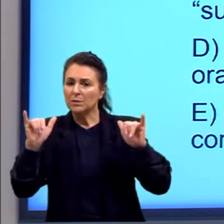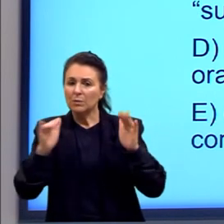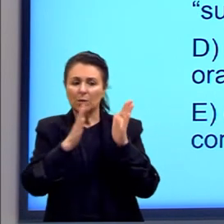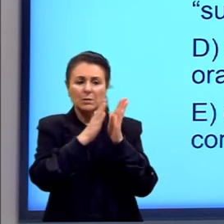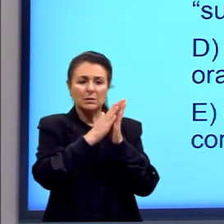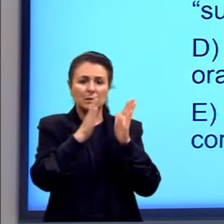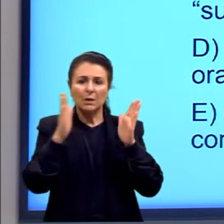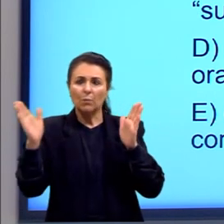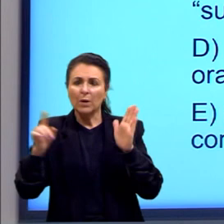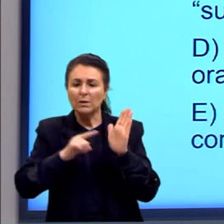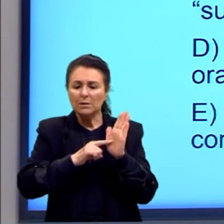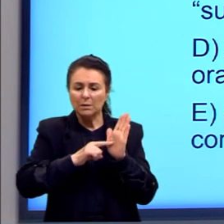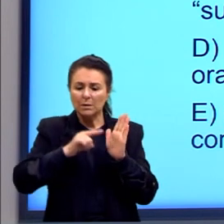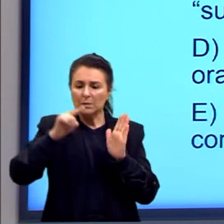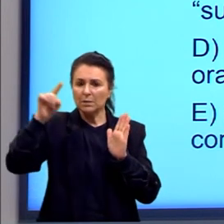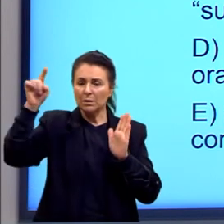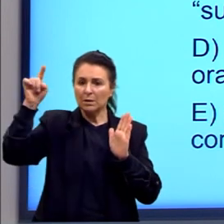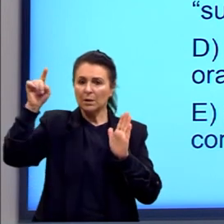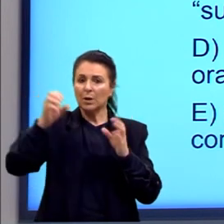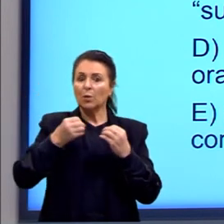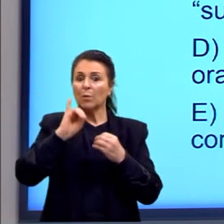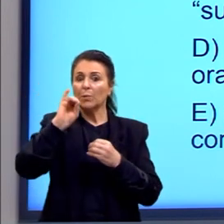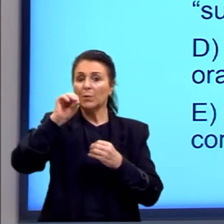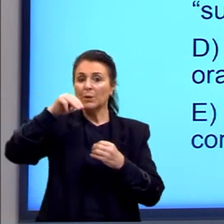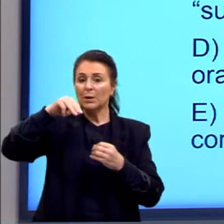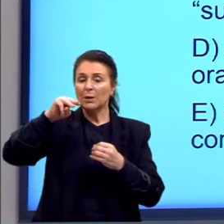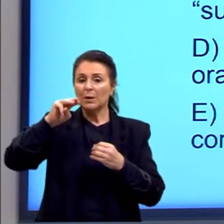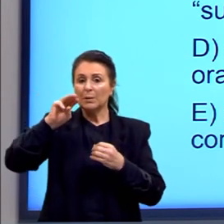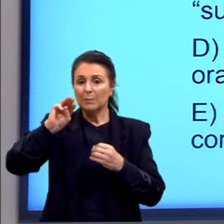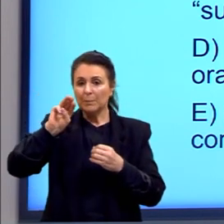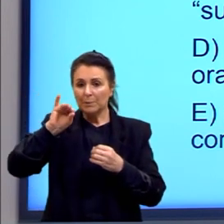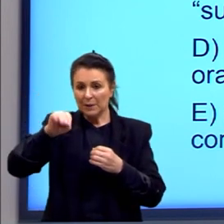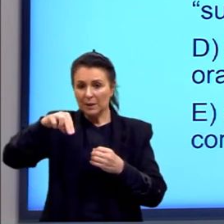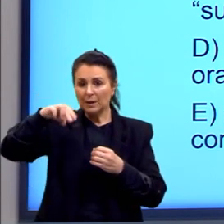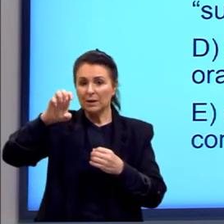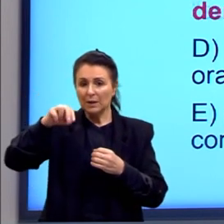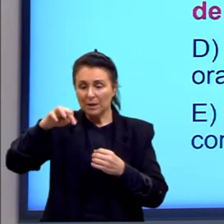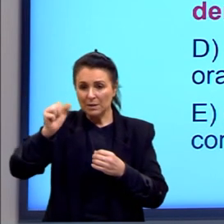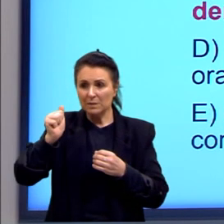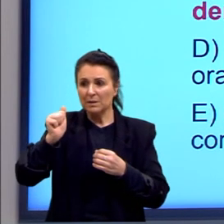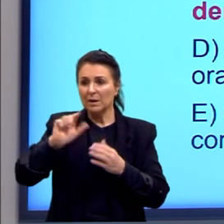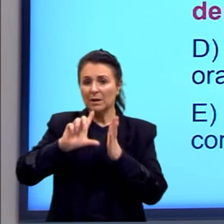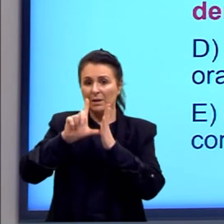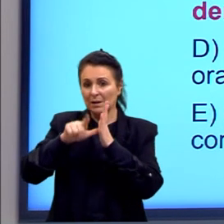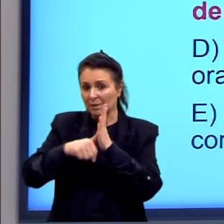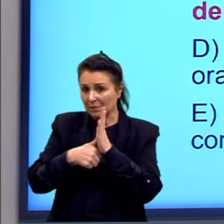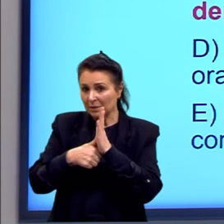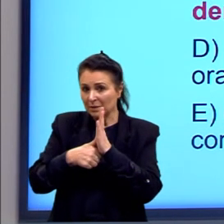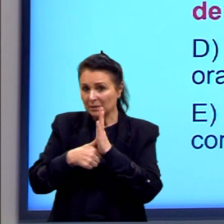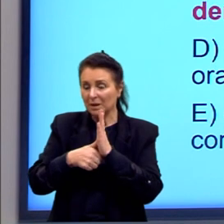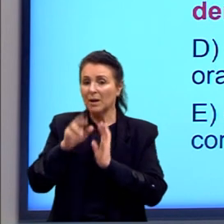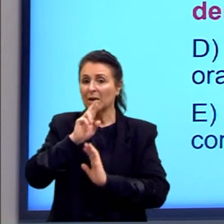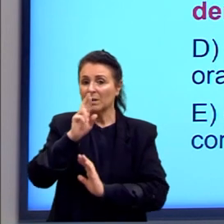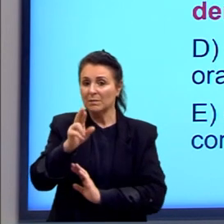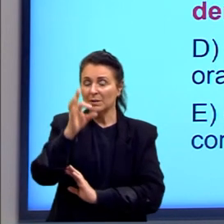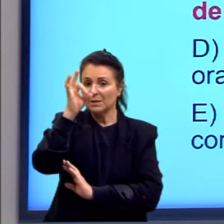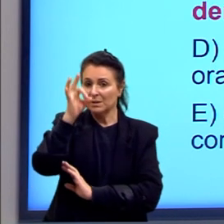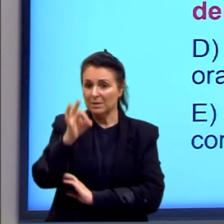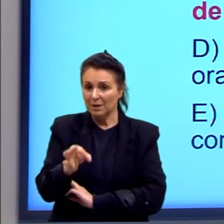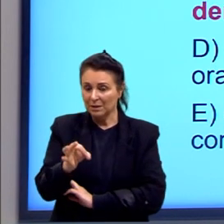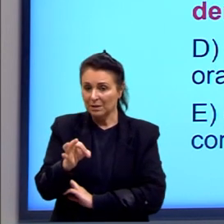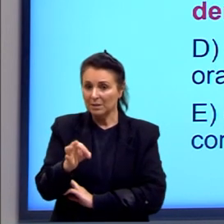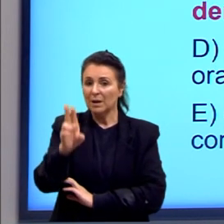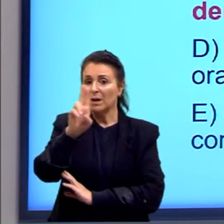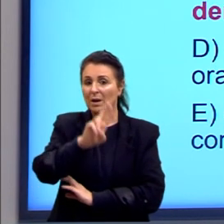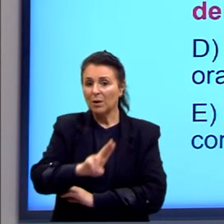progressividade, como iminência sempre e depois. A nossa resposta correta aqui é o nosso